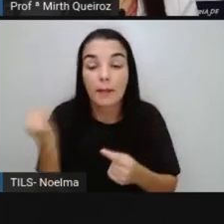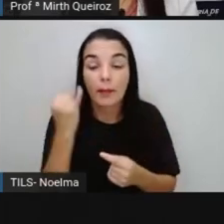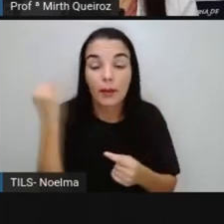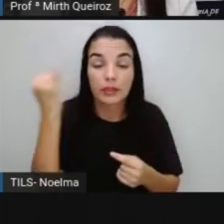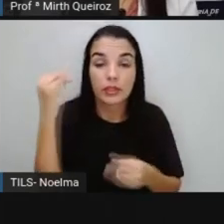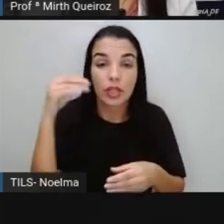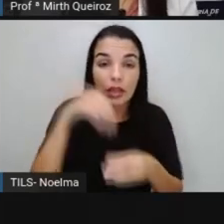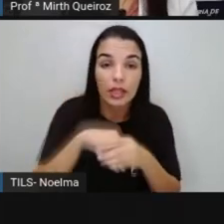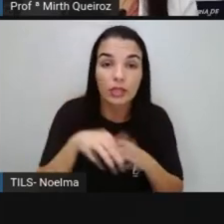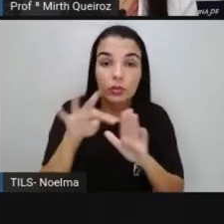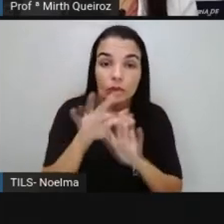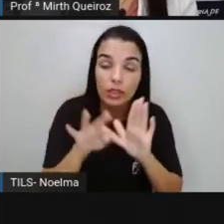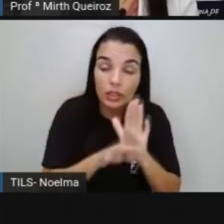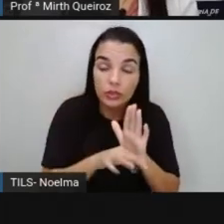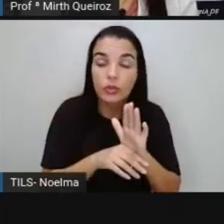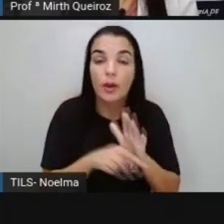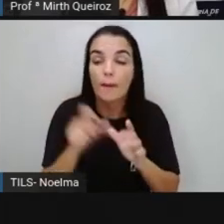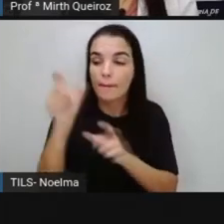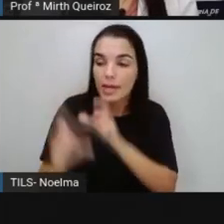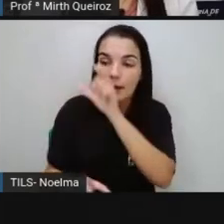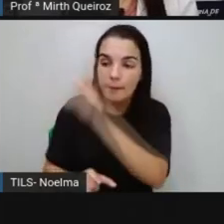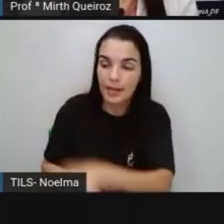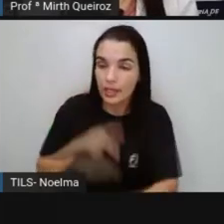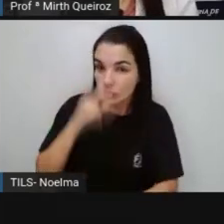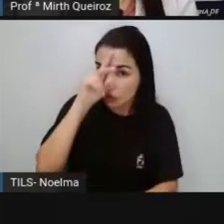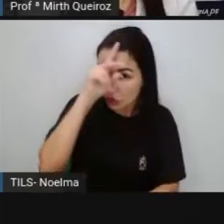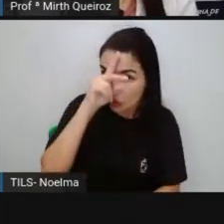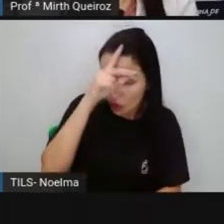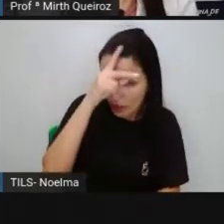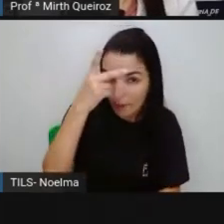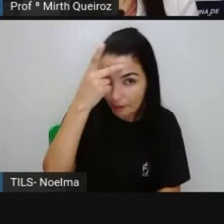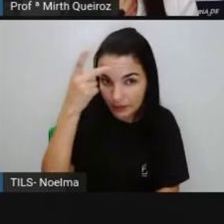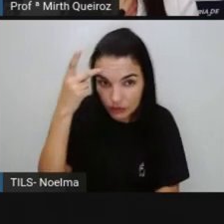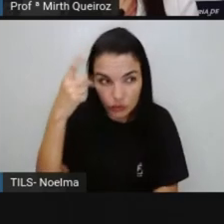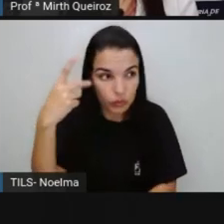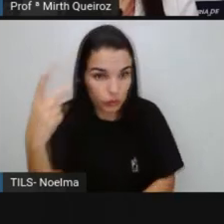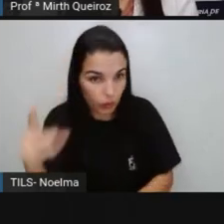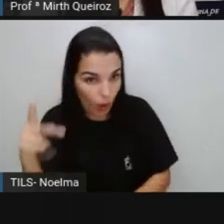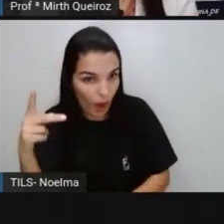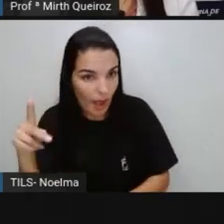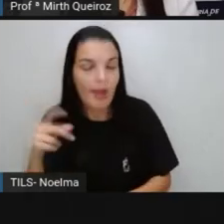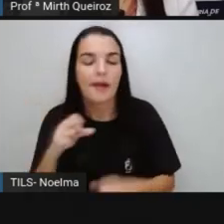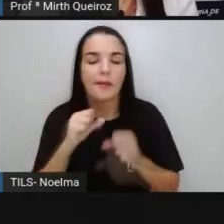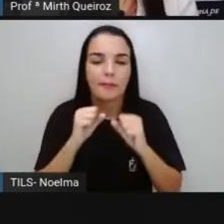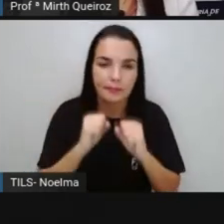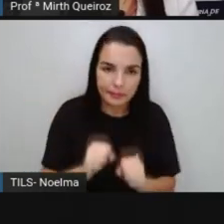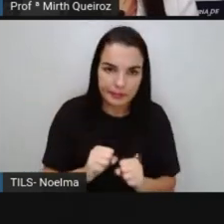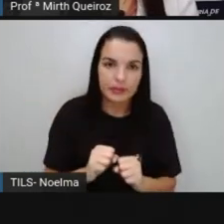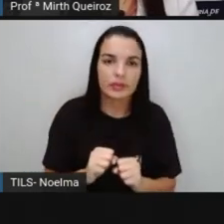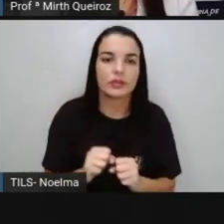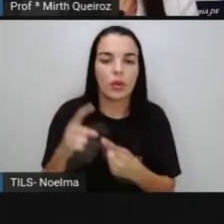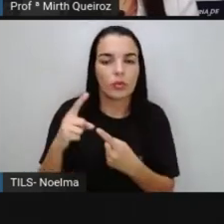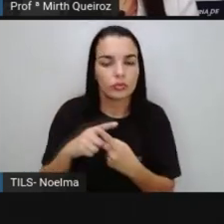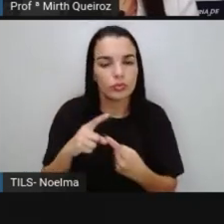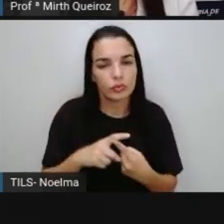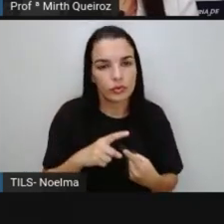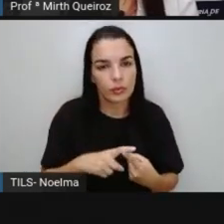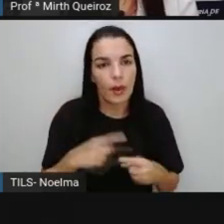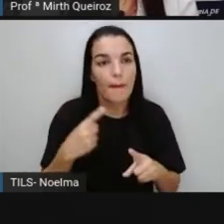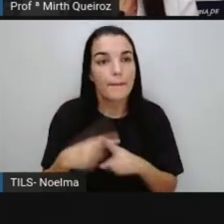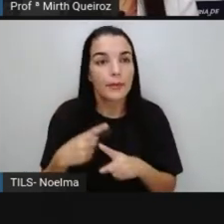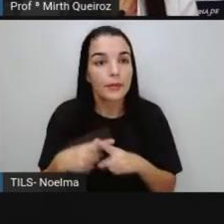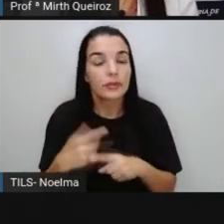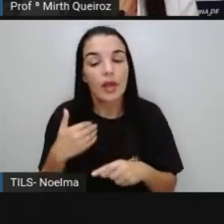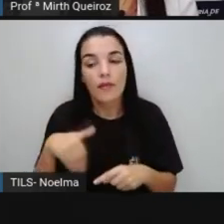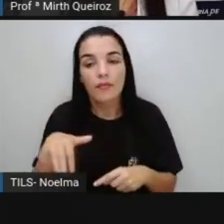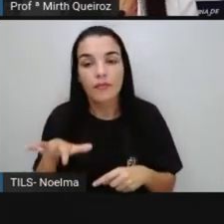é essa presença da narração, né? Da tipologia aí, narração desse tipo de texto. Por isso que a gente vai